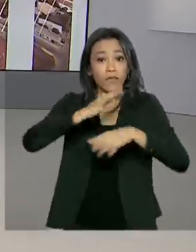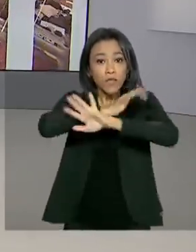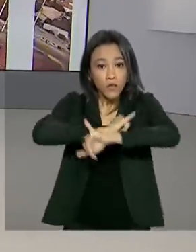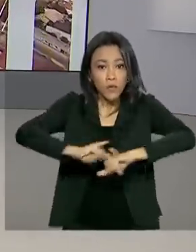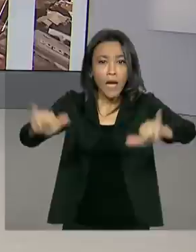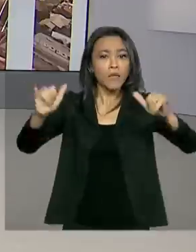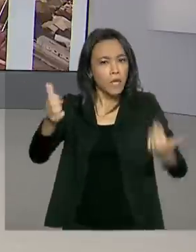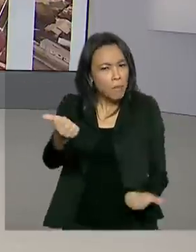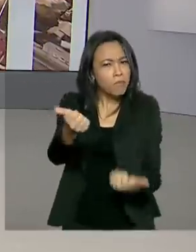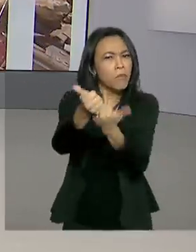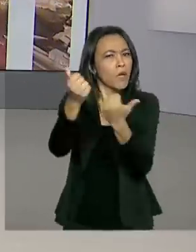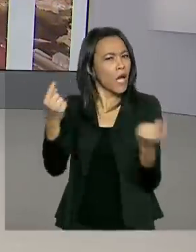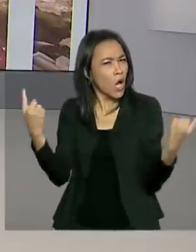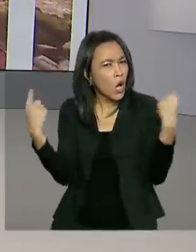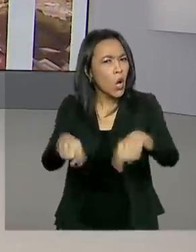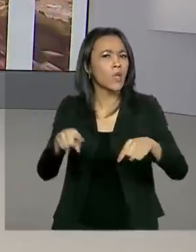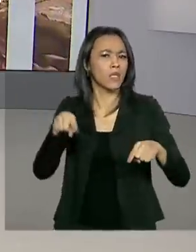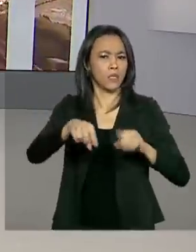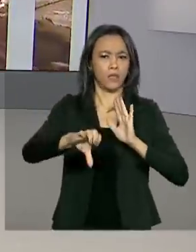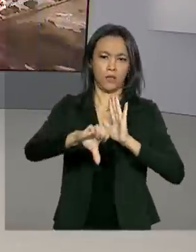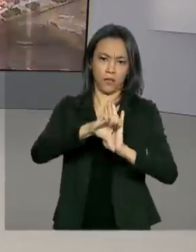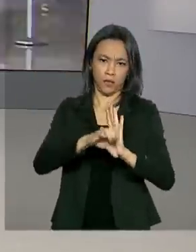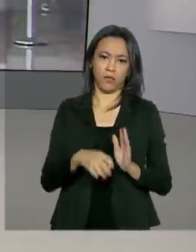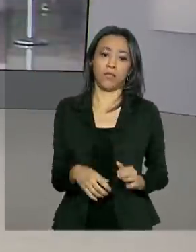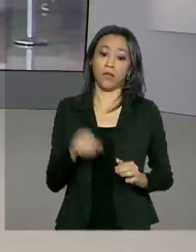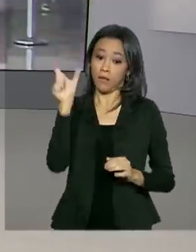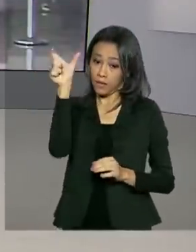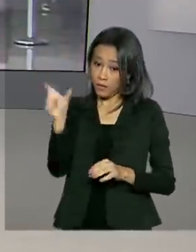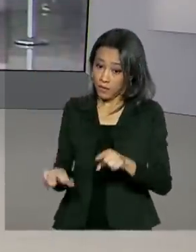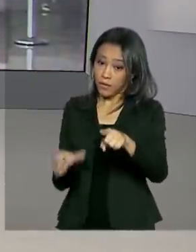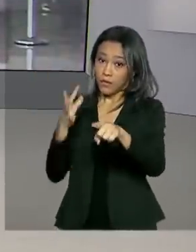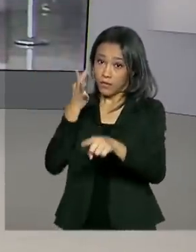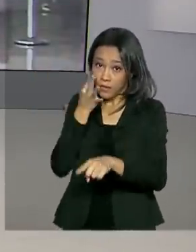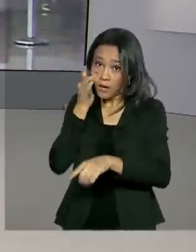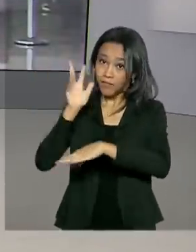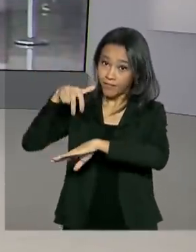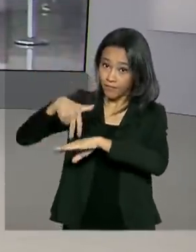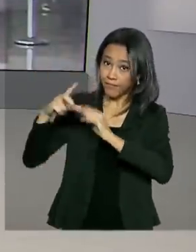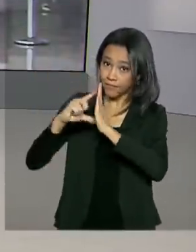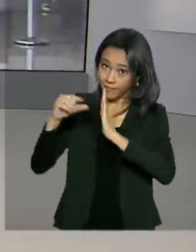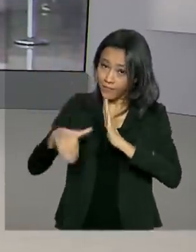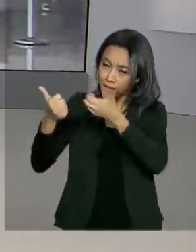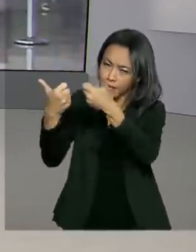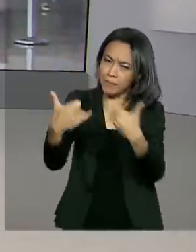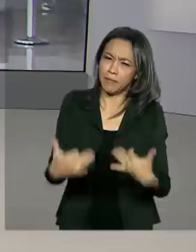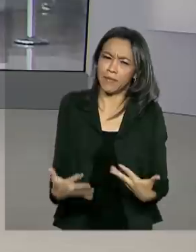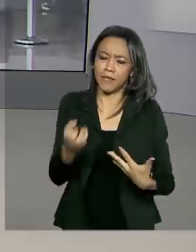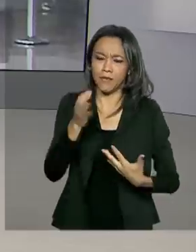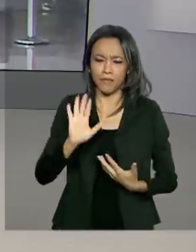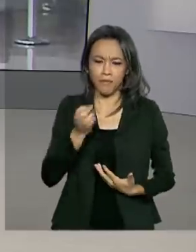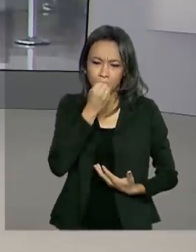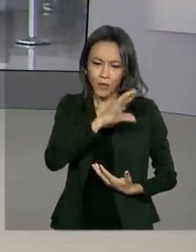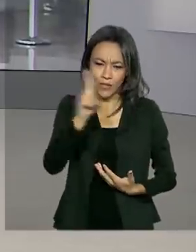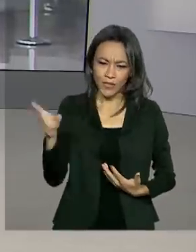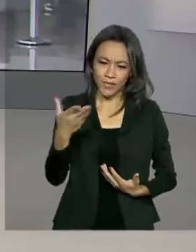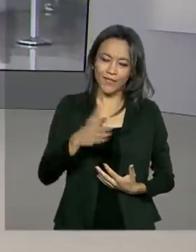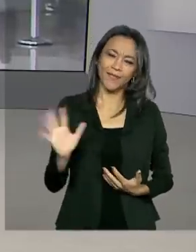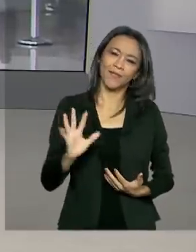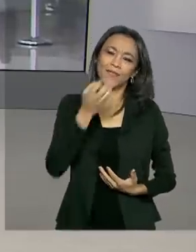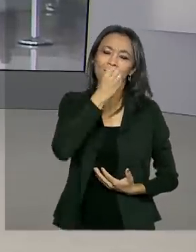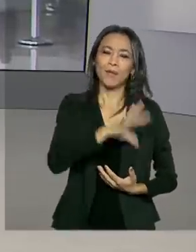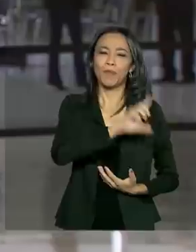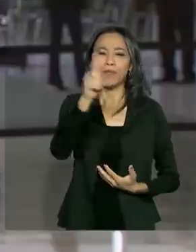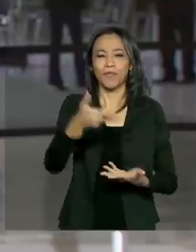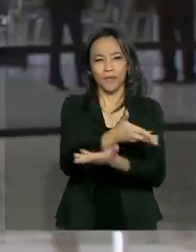reforçar o combate a esse tipo de crime. Daniele Popov, do Palácio do Planalto, conta pra gente. Dani, bom dia. Oi, Renata. Bom dia pra